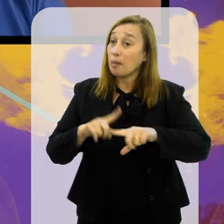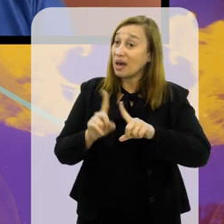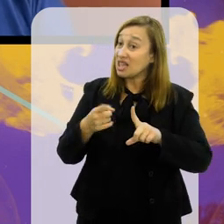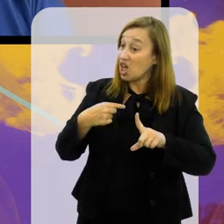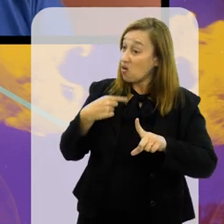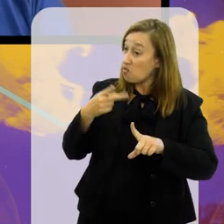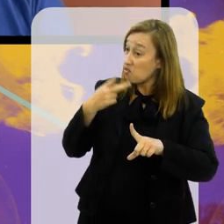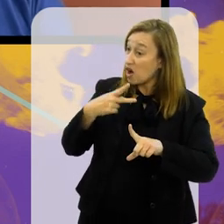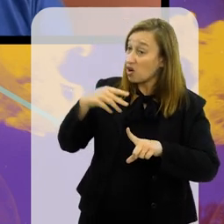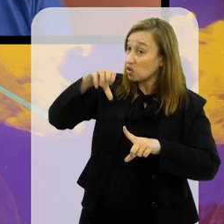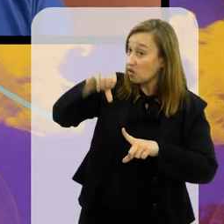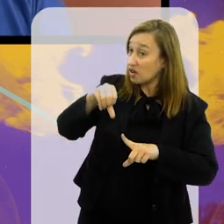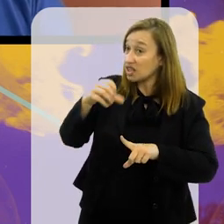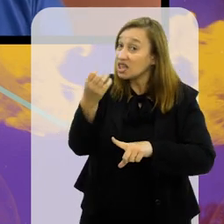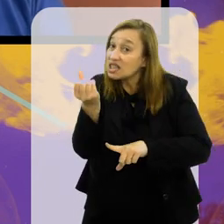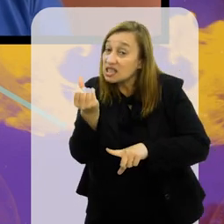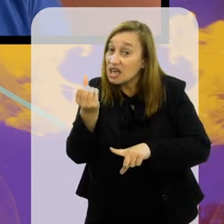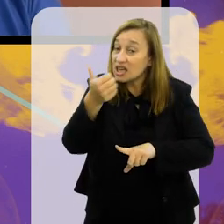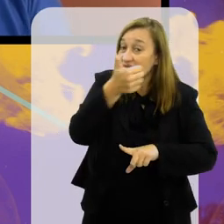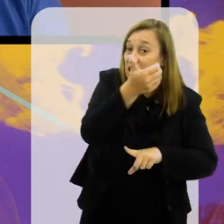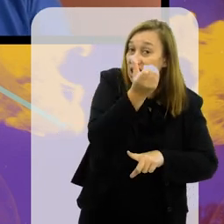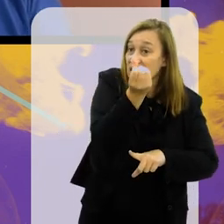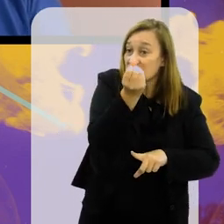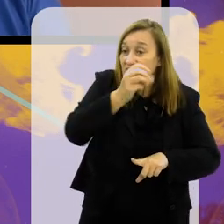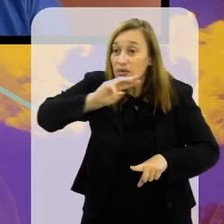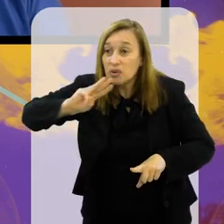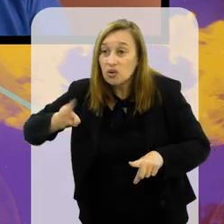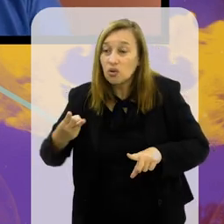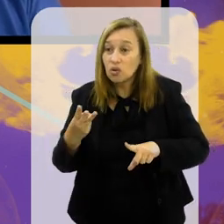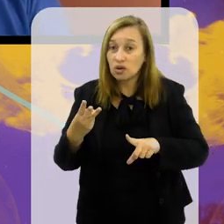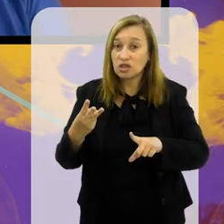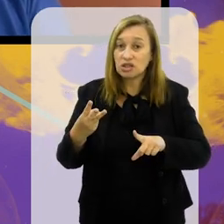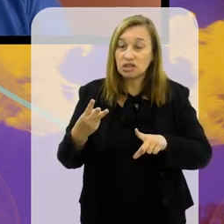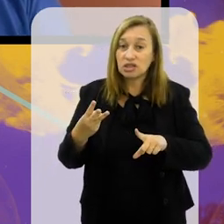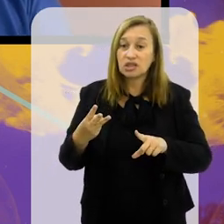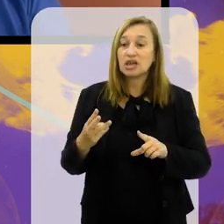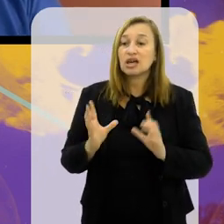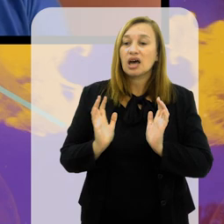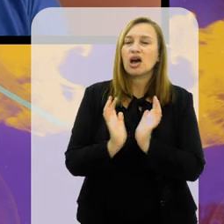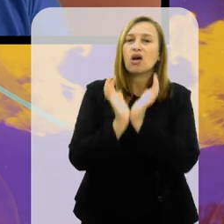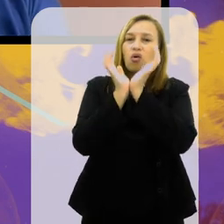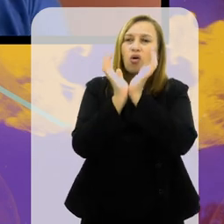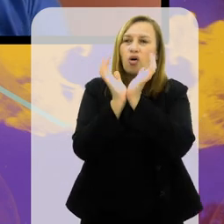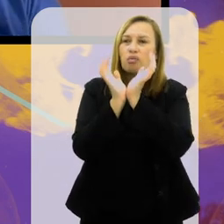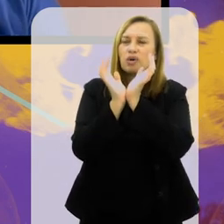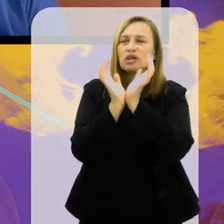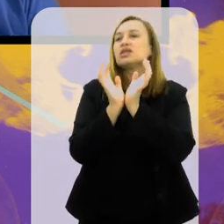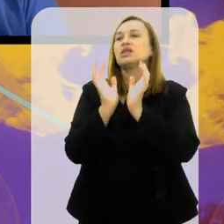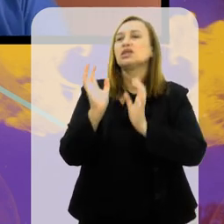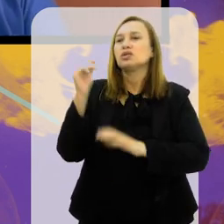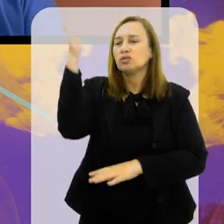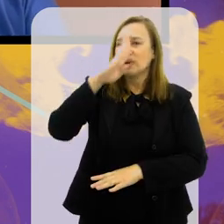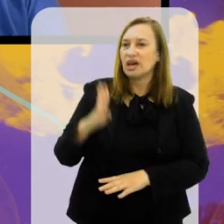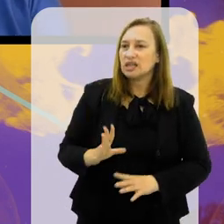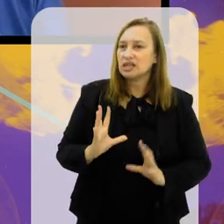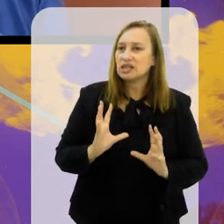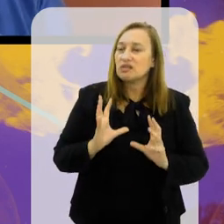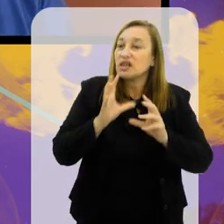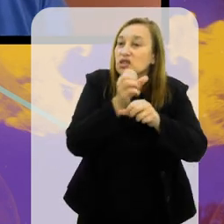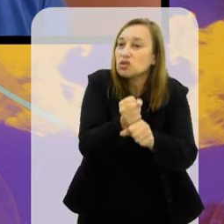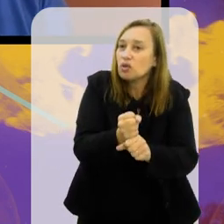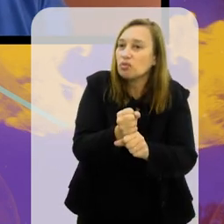só da premiação. Quando eu falo 96 milhões, 100 milhões da Copa do Brasil, a gente vai somando as cotas.